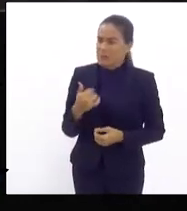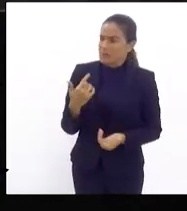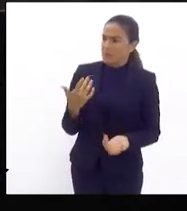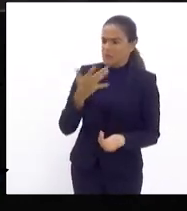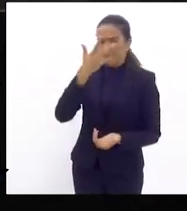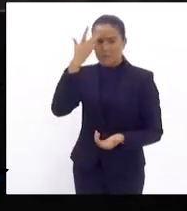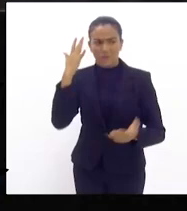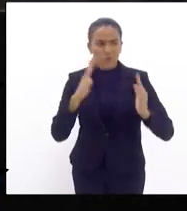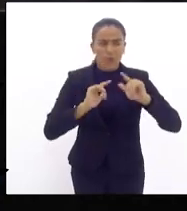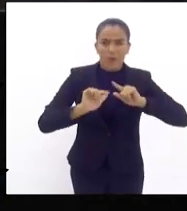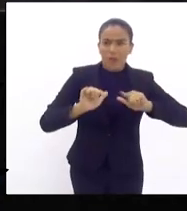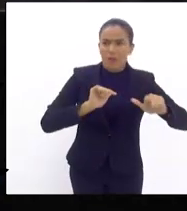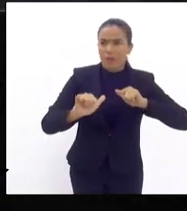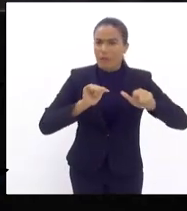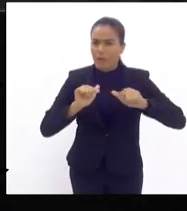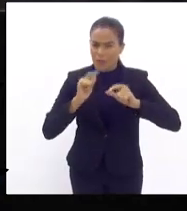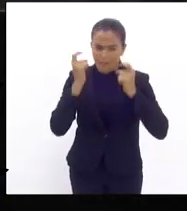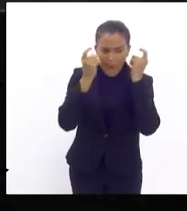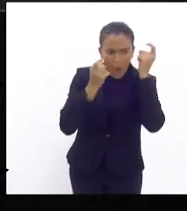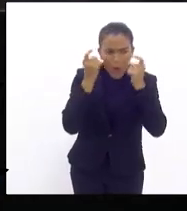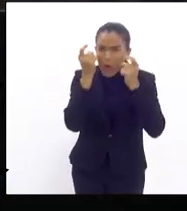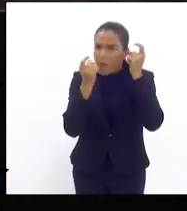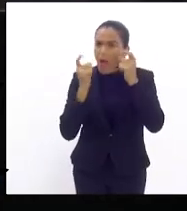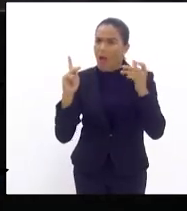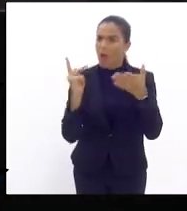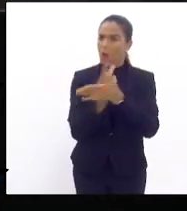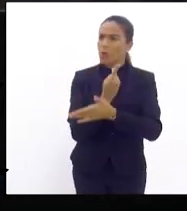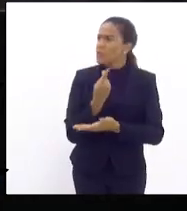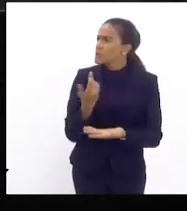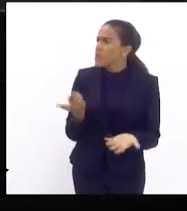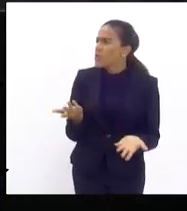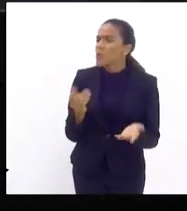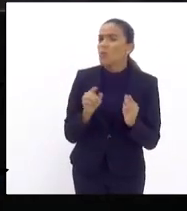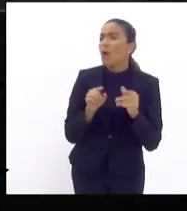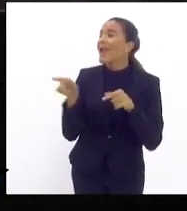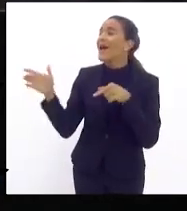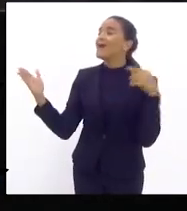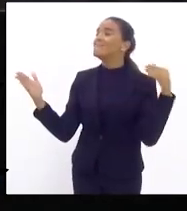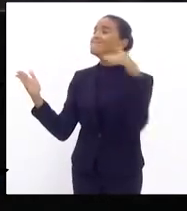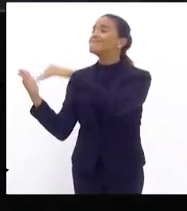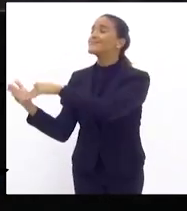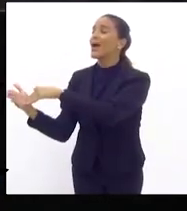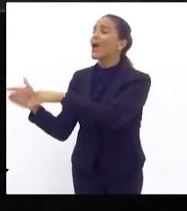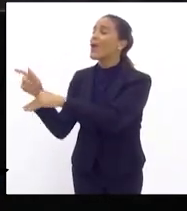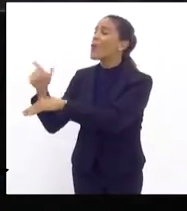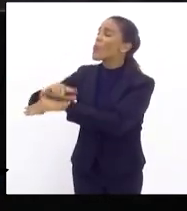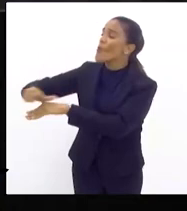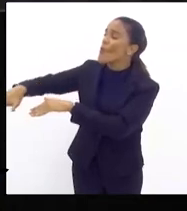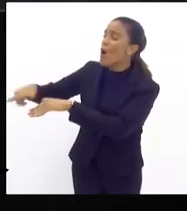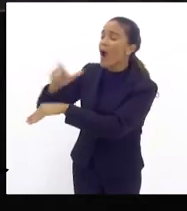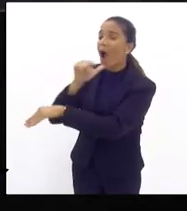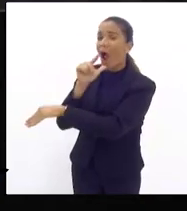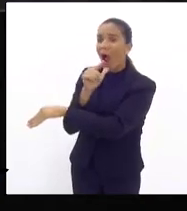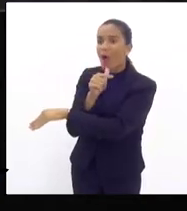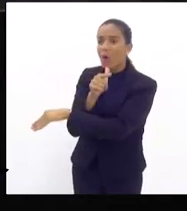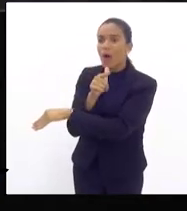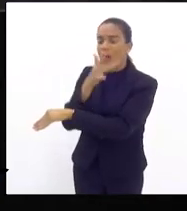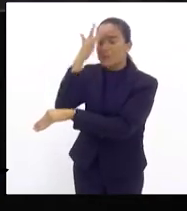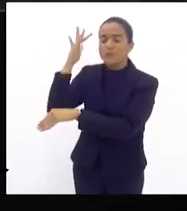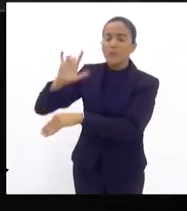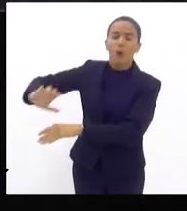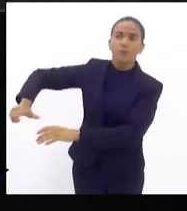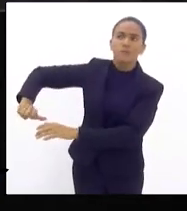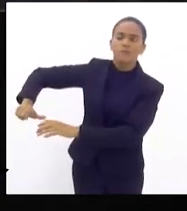que trabalham na GENERSA elas não estão preocupadas com o que está acontecendo na ponta com a nossa população que não tem água grita porque não tem água